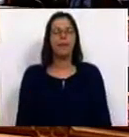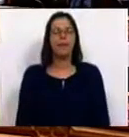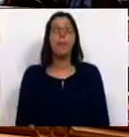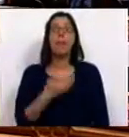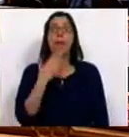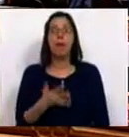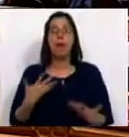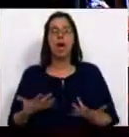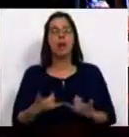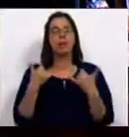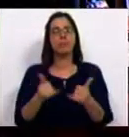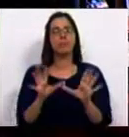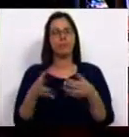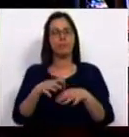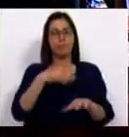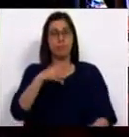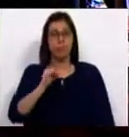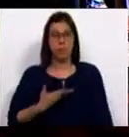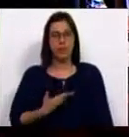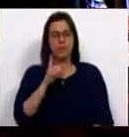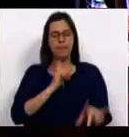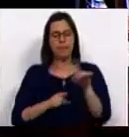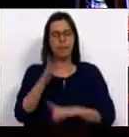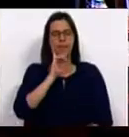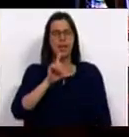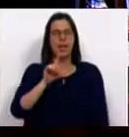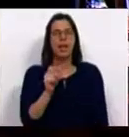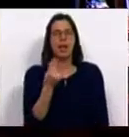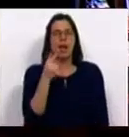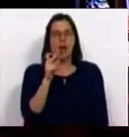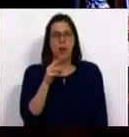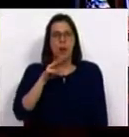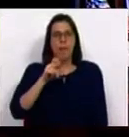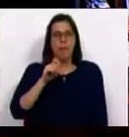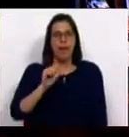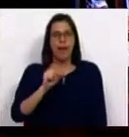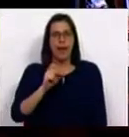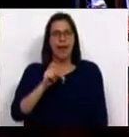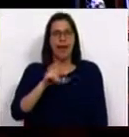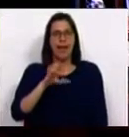Muito obrigado. Tenho agora a palavra, em nome do Grupo Parlamentar do PSD, a Sra. Deputada Laura Magalhães. Faz favor.